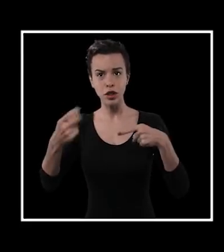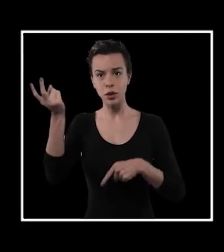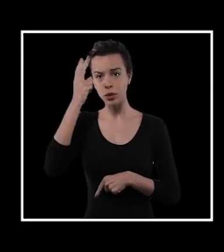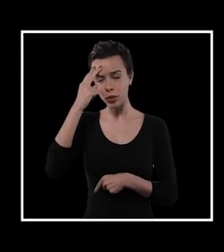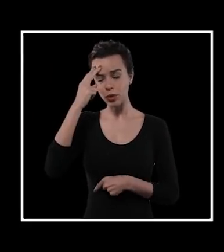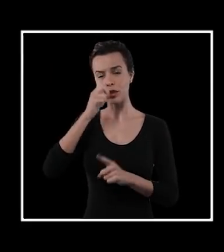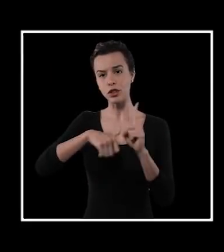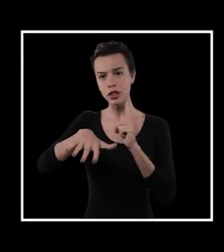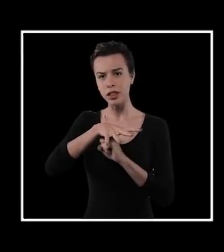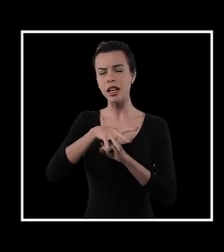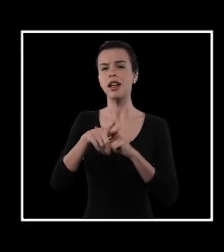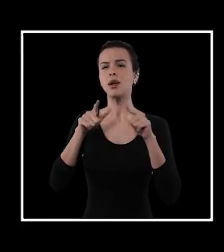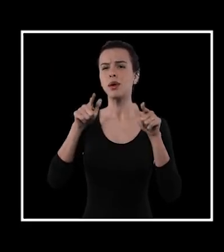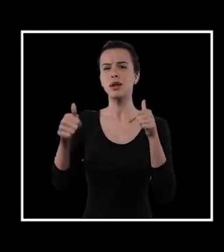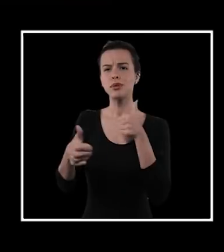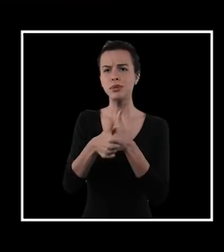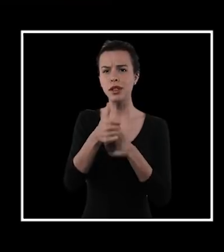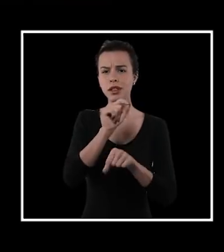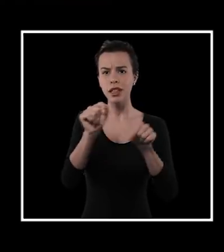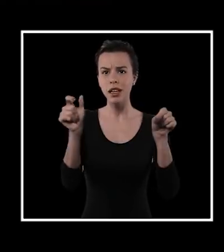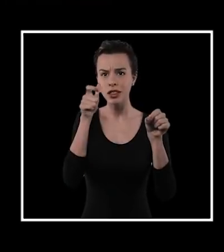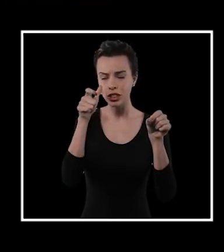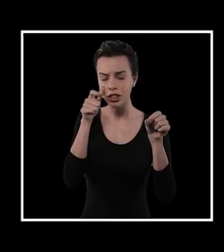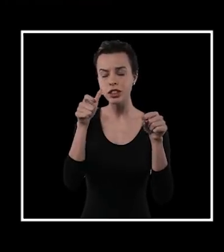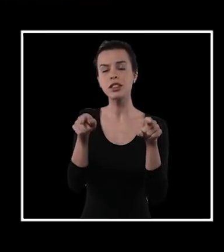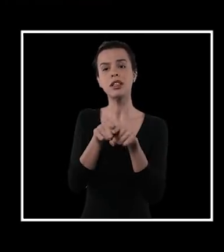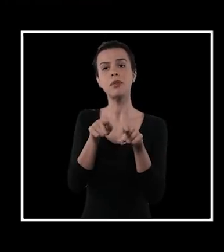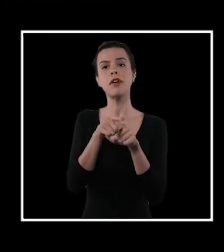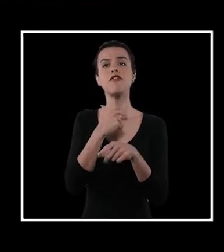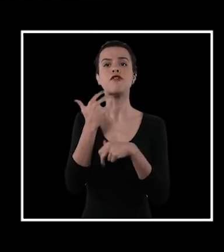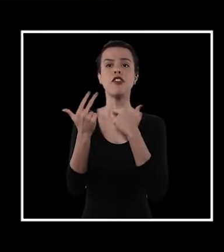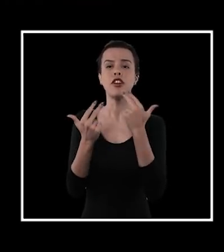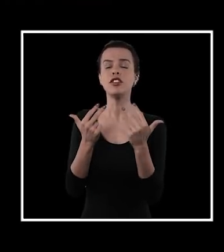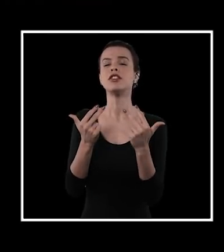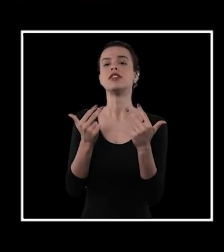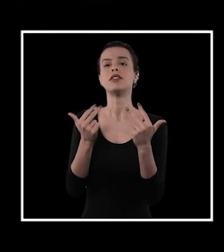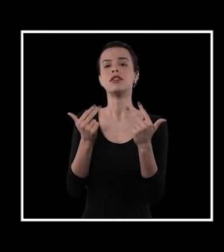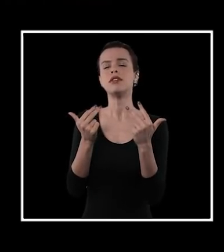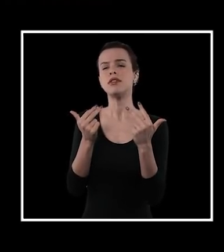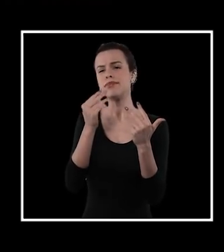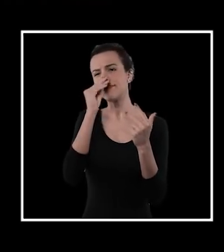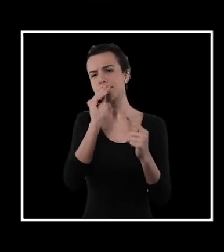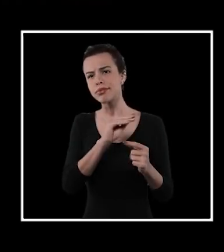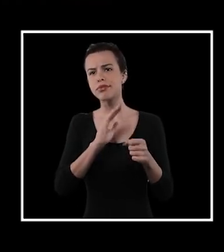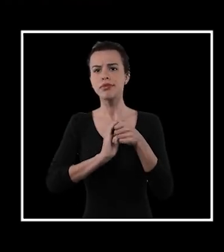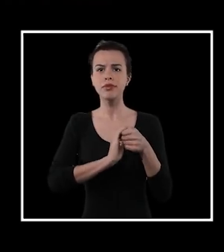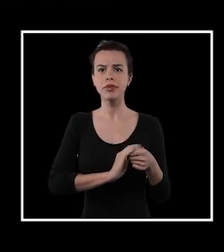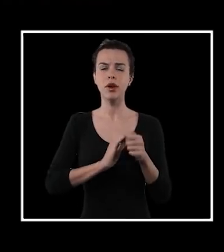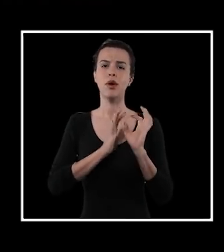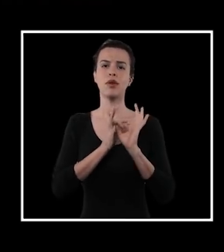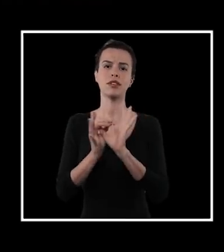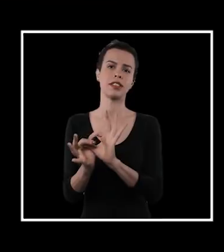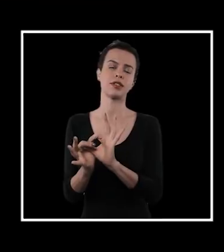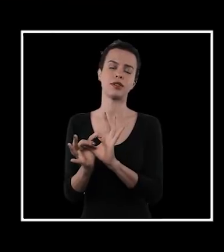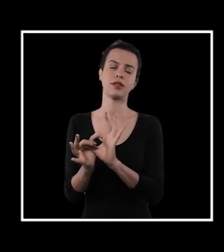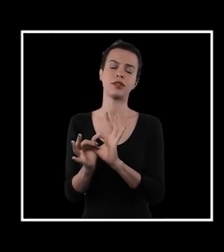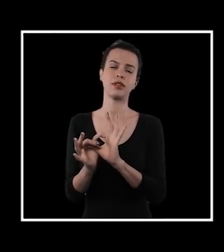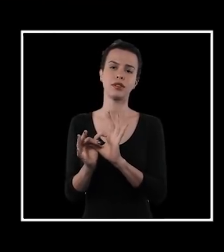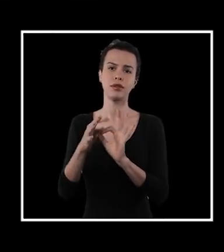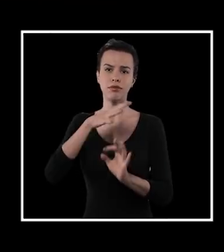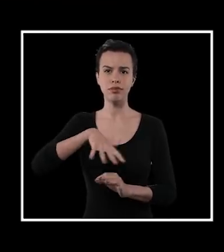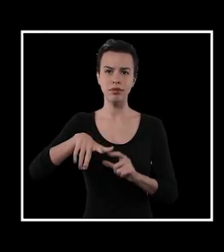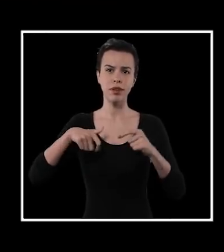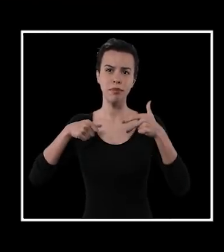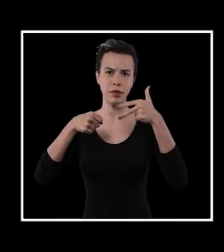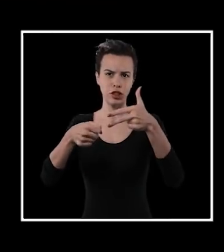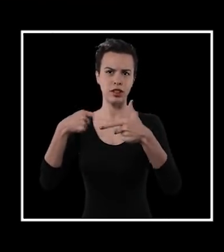sociedade, numa linguagem que é próxima de quem acompanha e com vozes que foram deixadas de lado ou que não foram ouvidas nesse contexto dentro